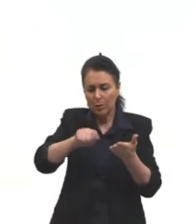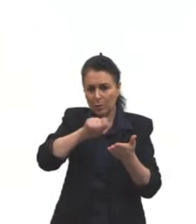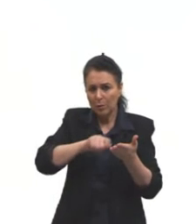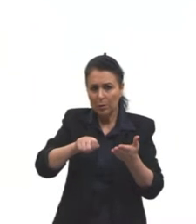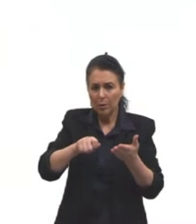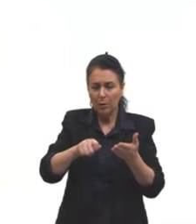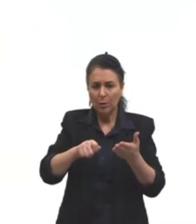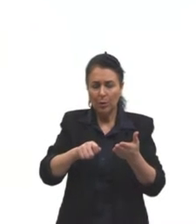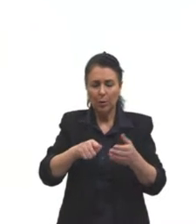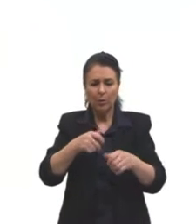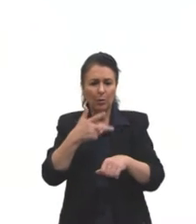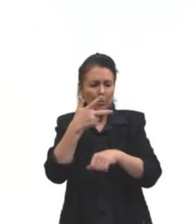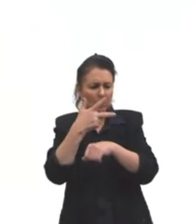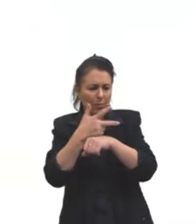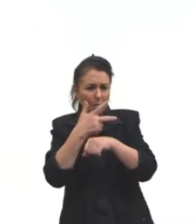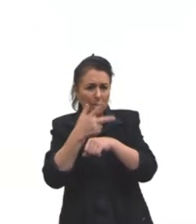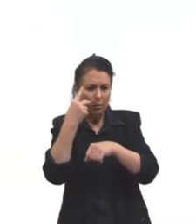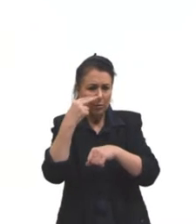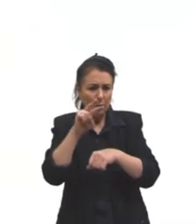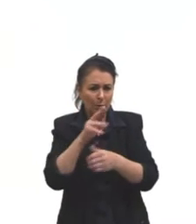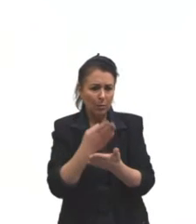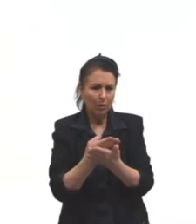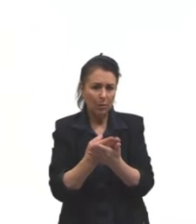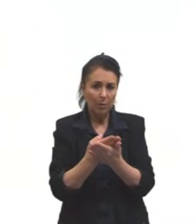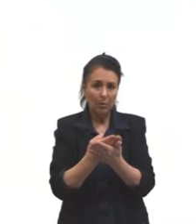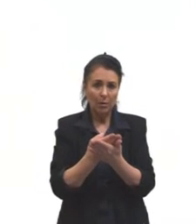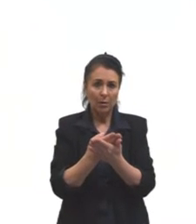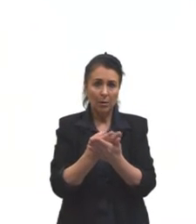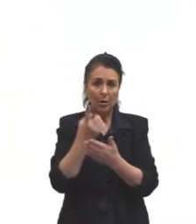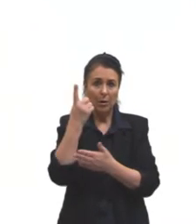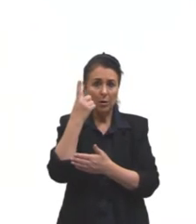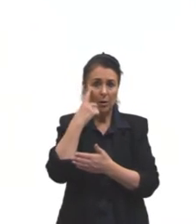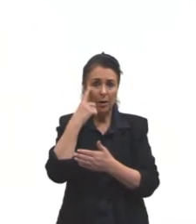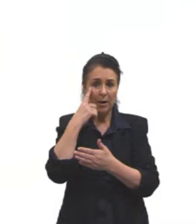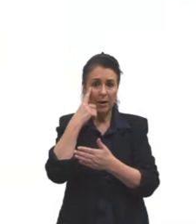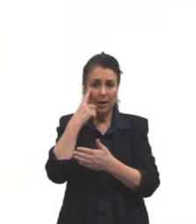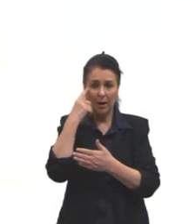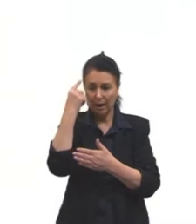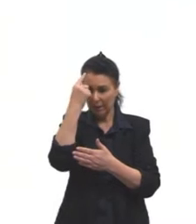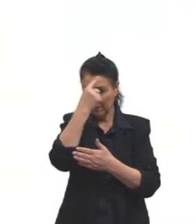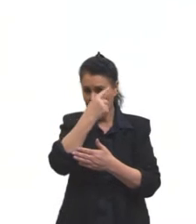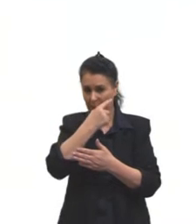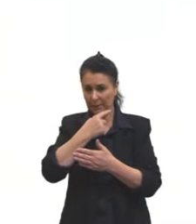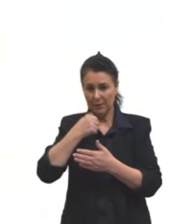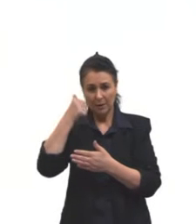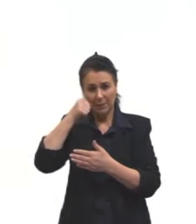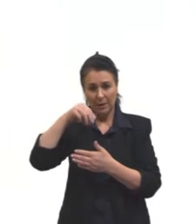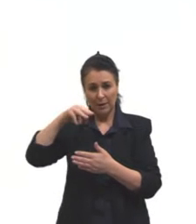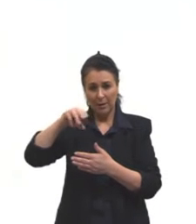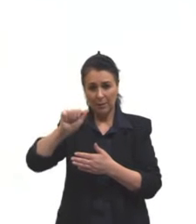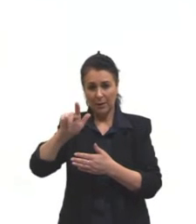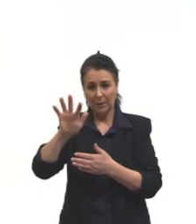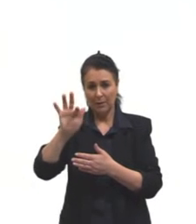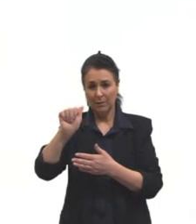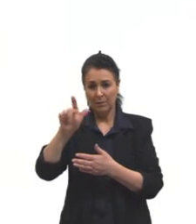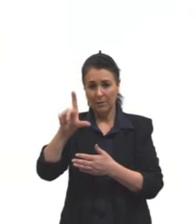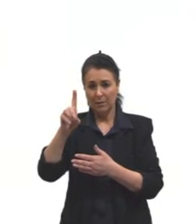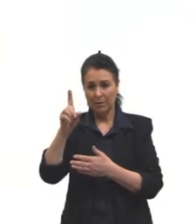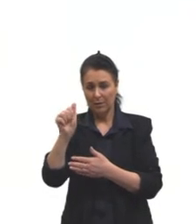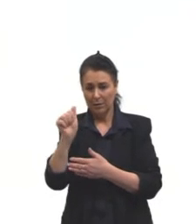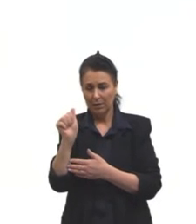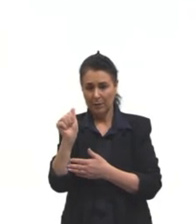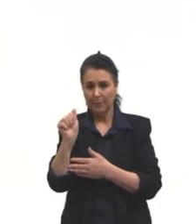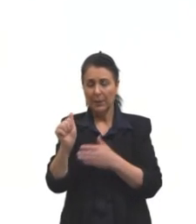videoaula. E a cabeça de vocês está igualzinha que a cabeça da Mafalda nessa tirinha. A Mafalda, no primeiro